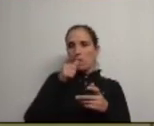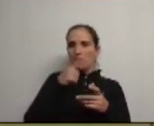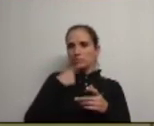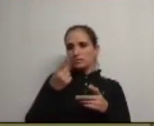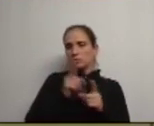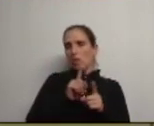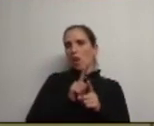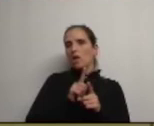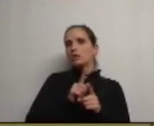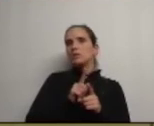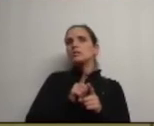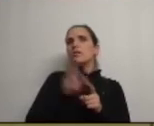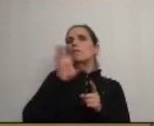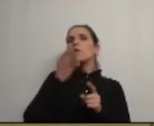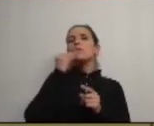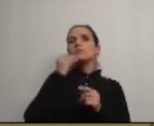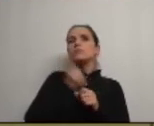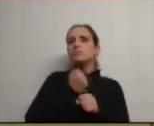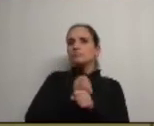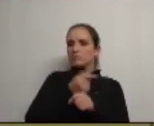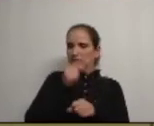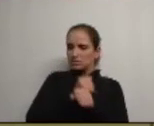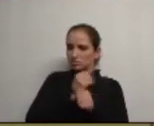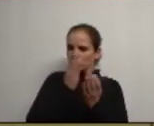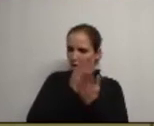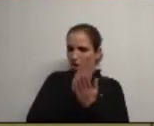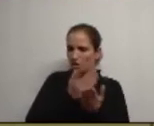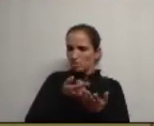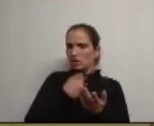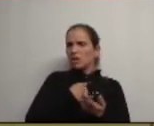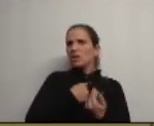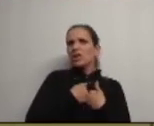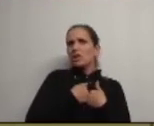das escolas e da comunidade escolar eu não